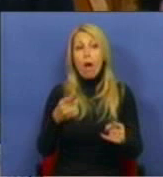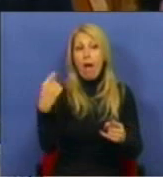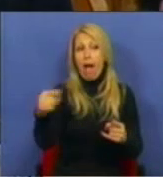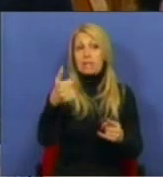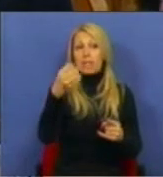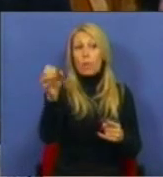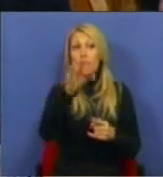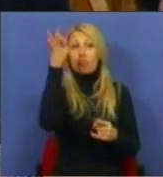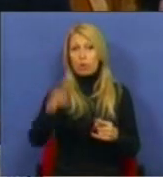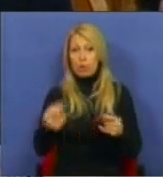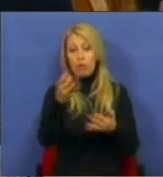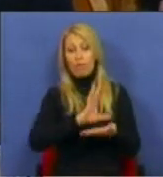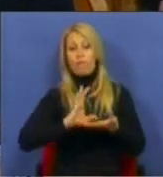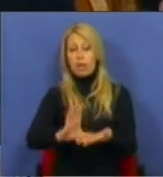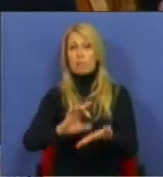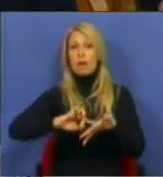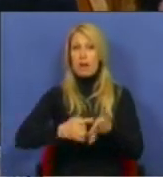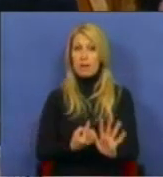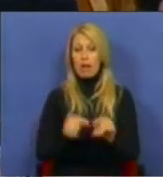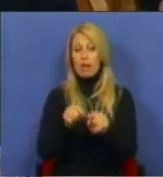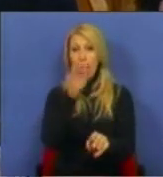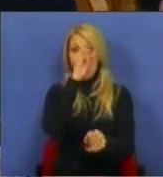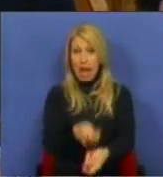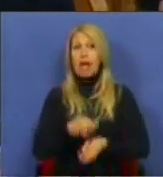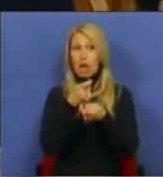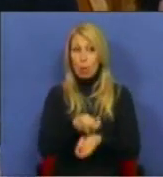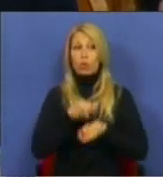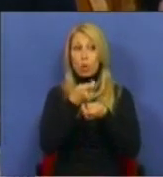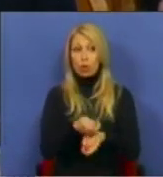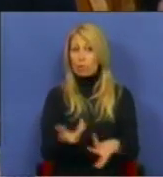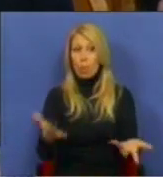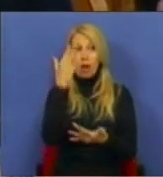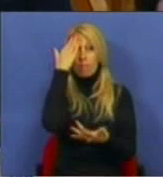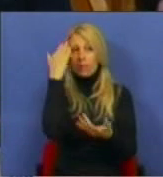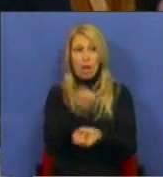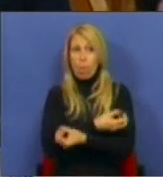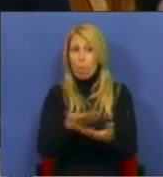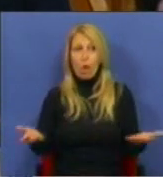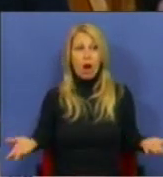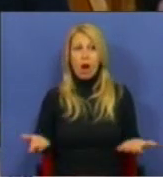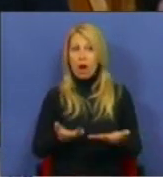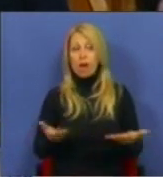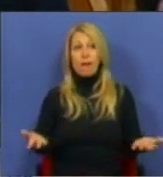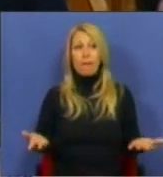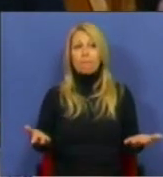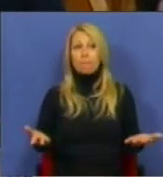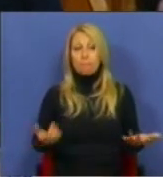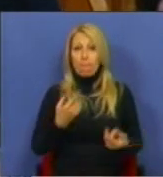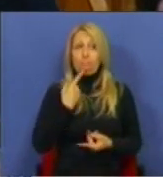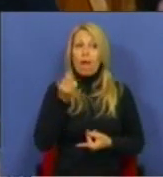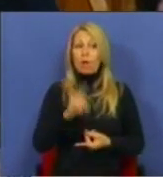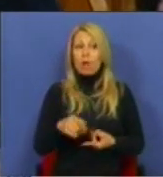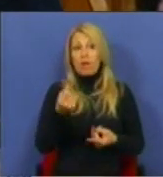financiamento necessário para os quais os agricultores não têm capacidade agora de voltar a encontrar